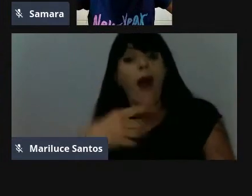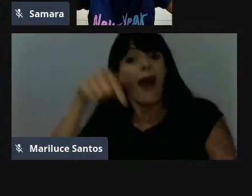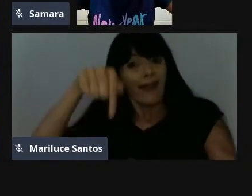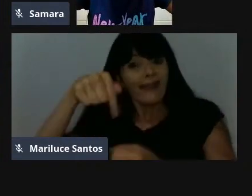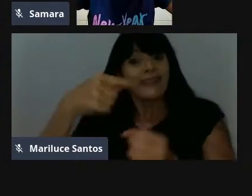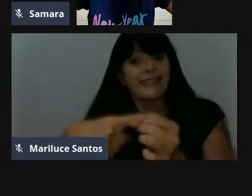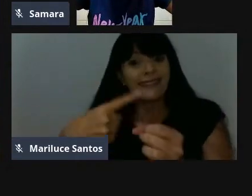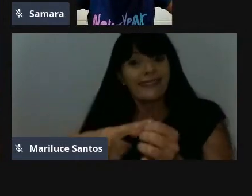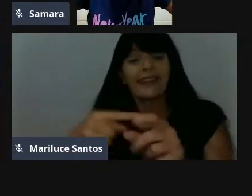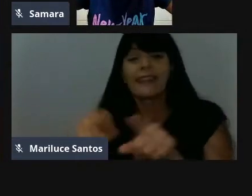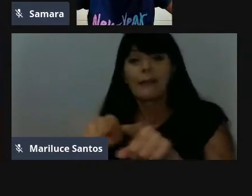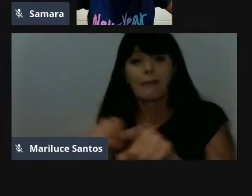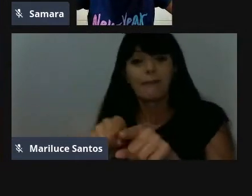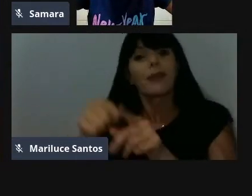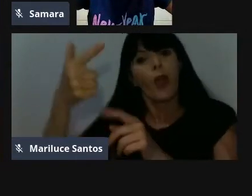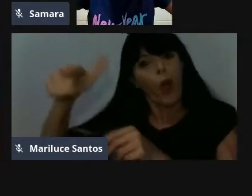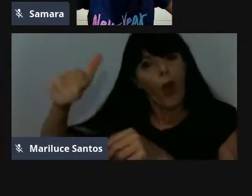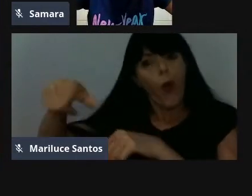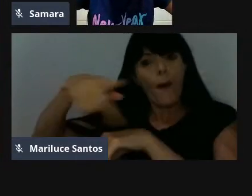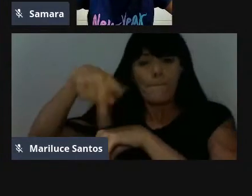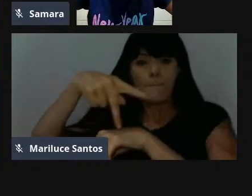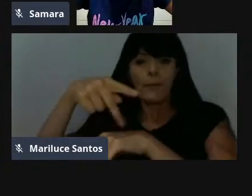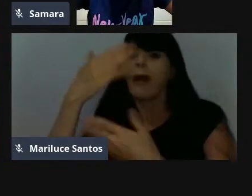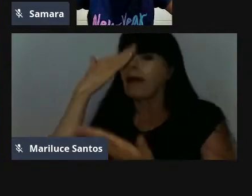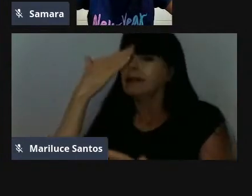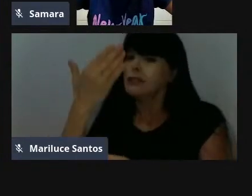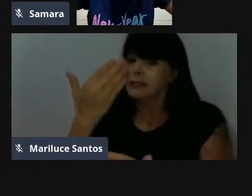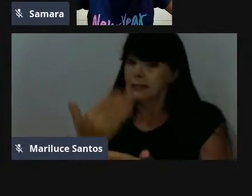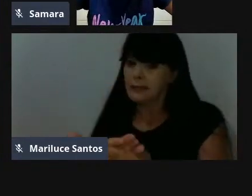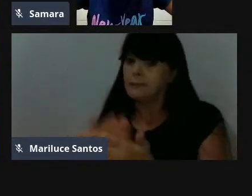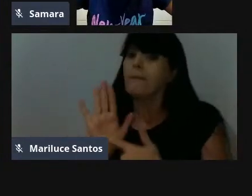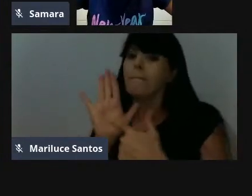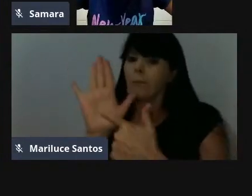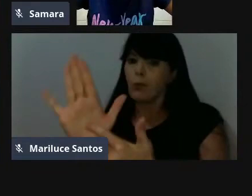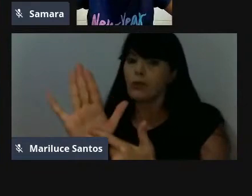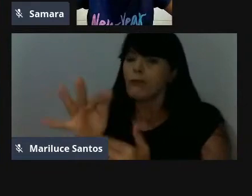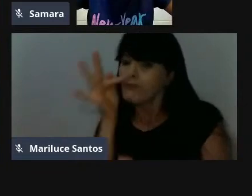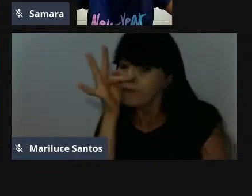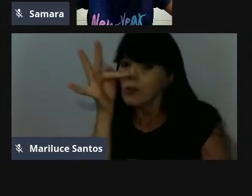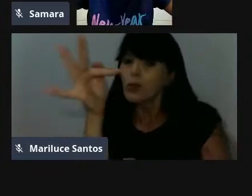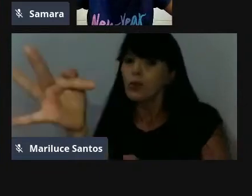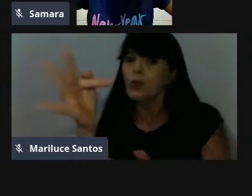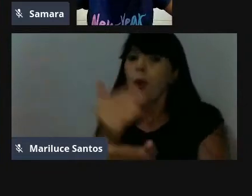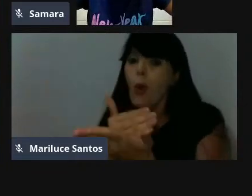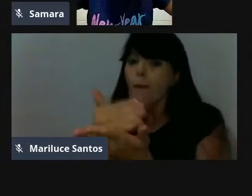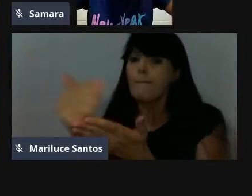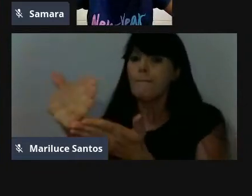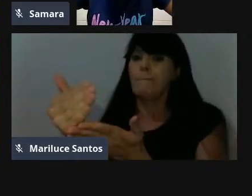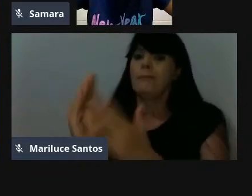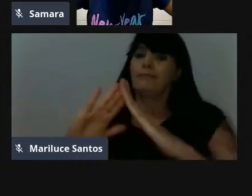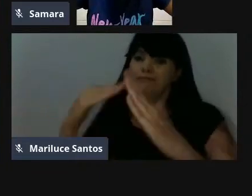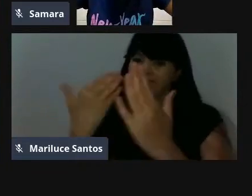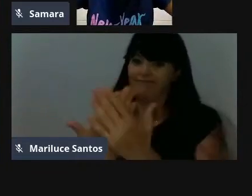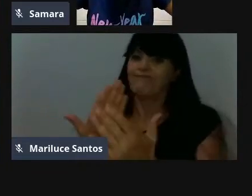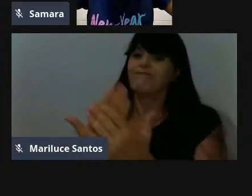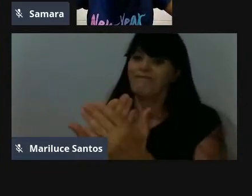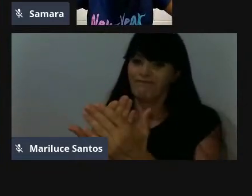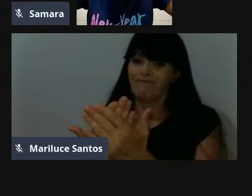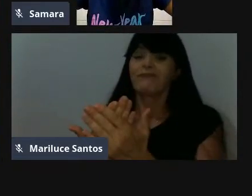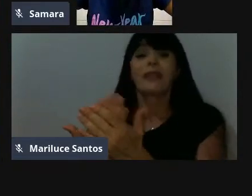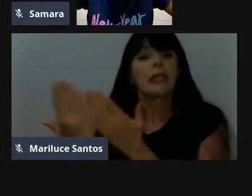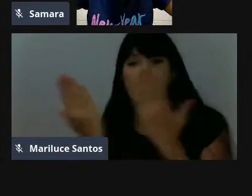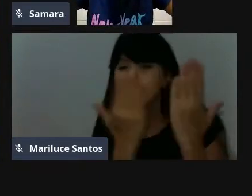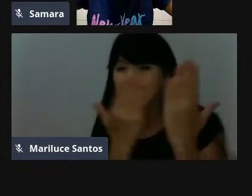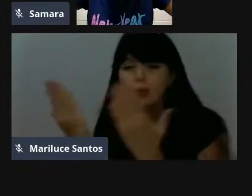Acreditamos e mostramos a eles que um futuro de sucesso sempre começa pela escola e que estudar